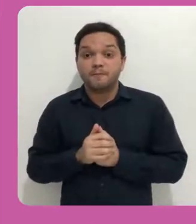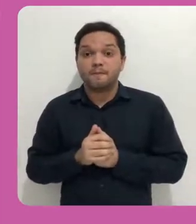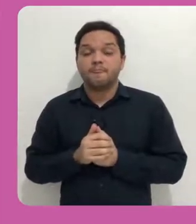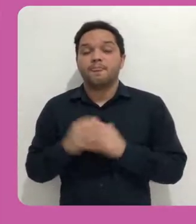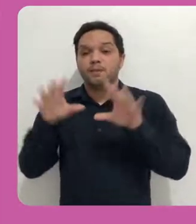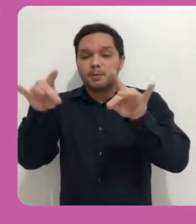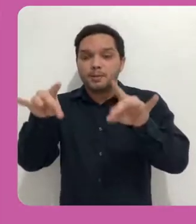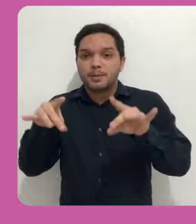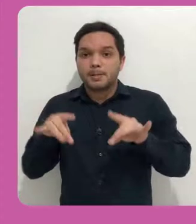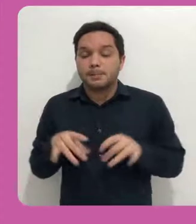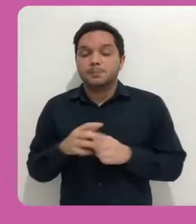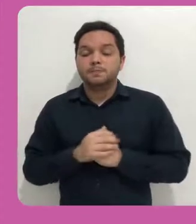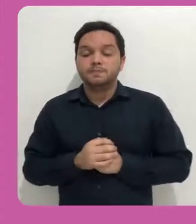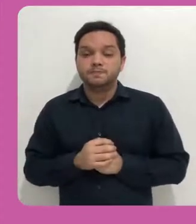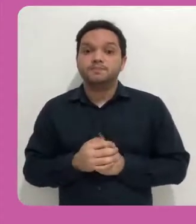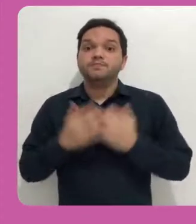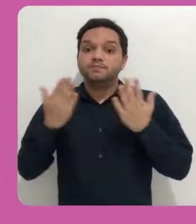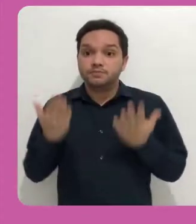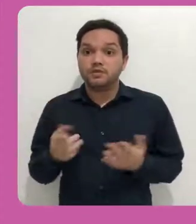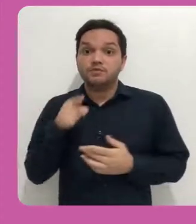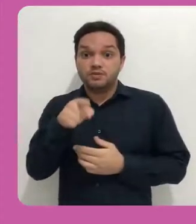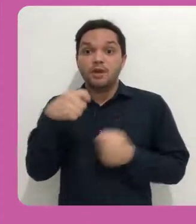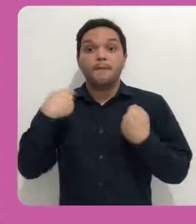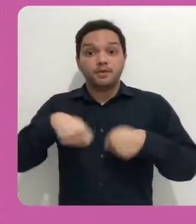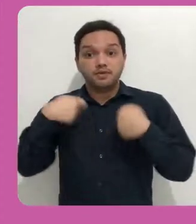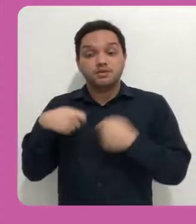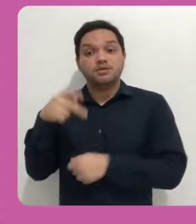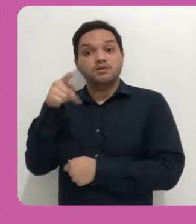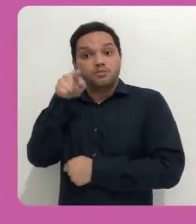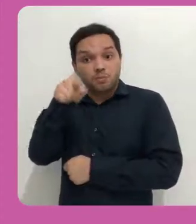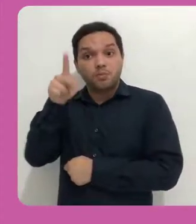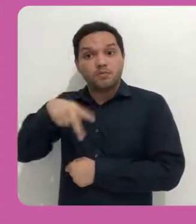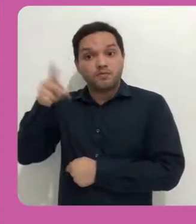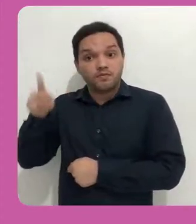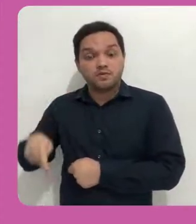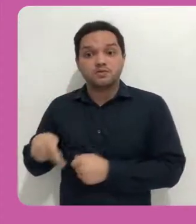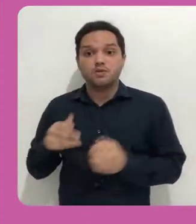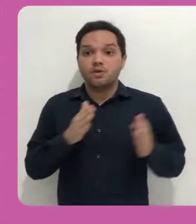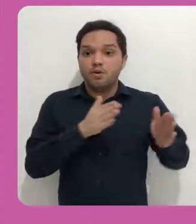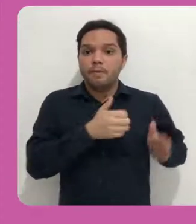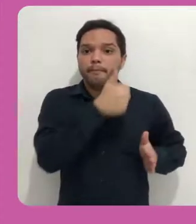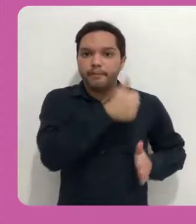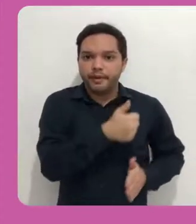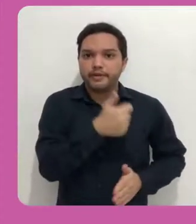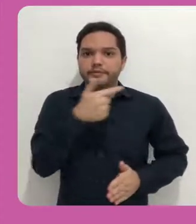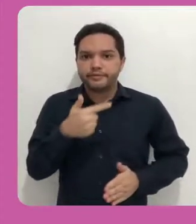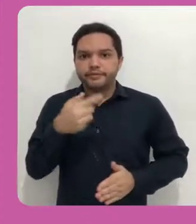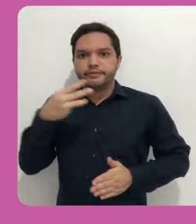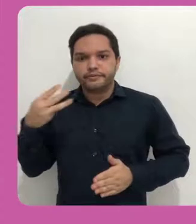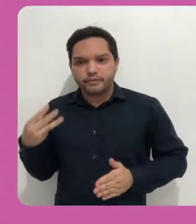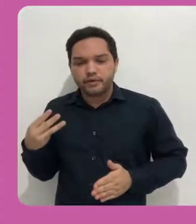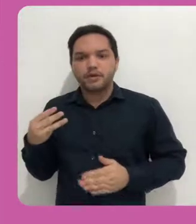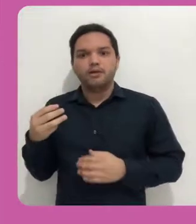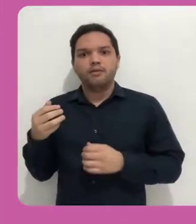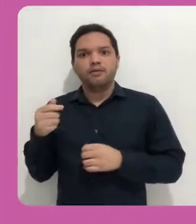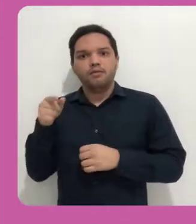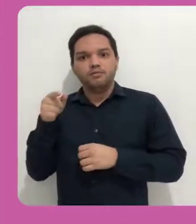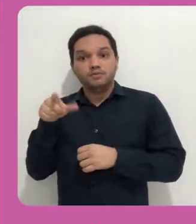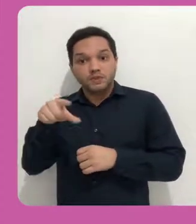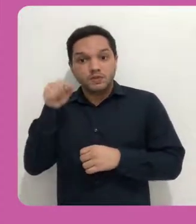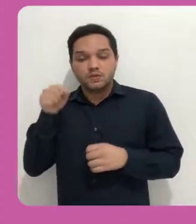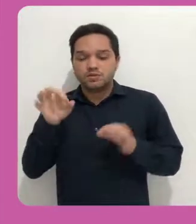Então, procure organizar esse arquivo numa ordem que você acha melhor para o aluno ler,